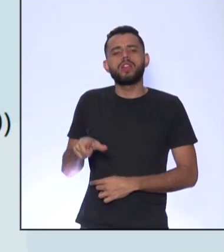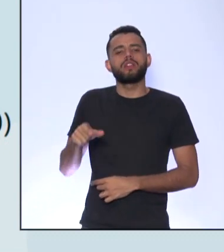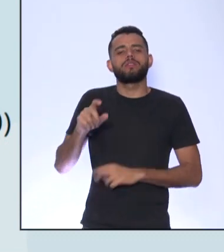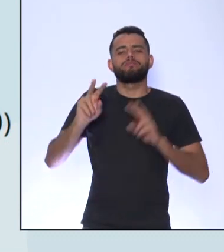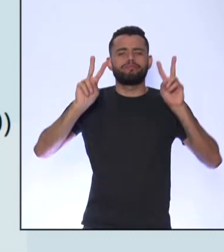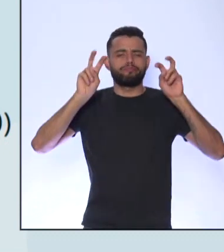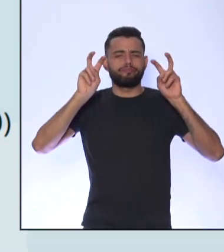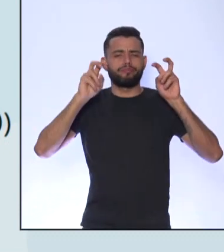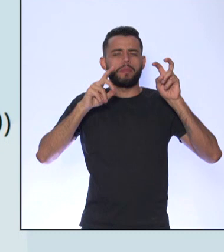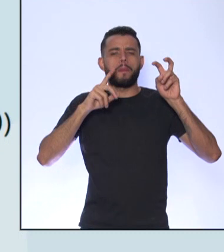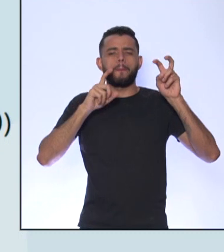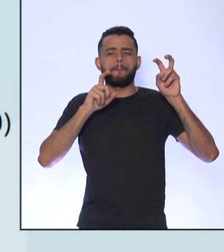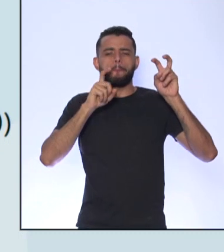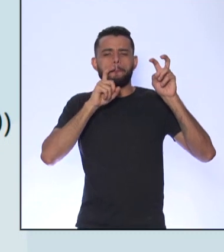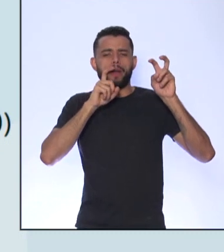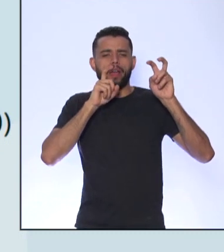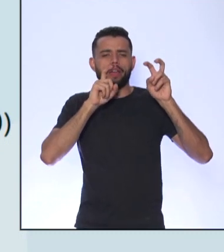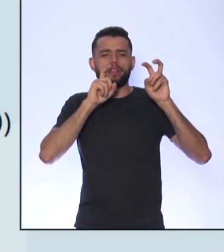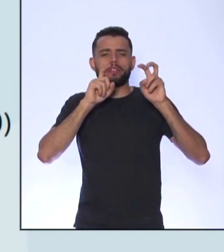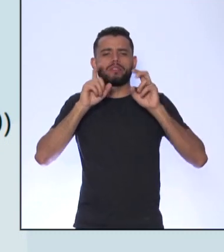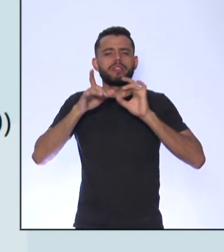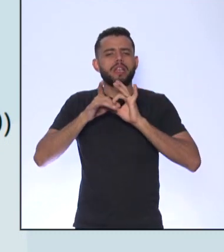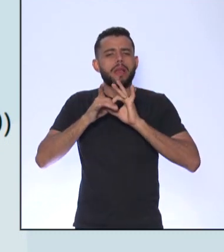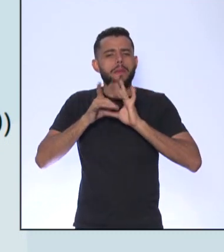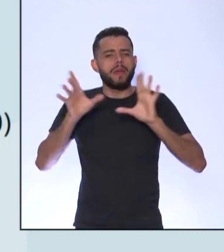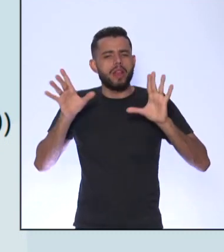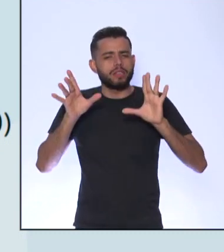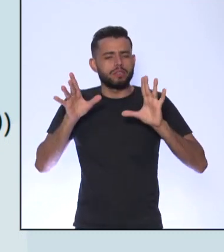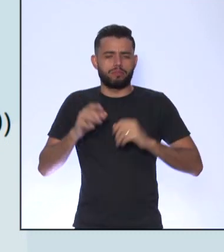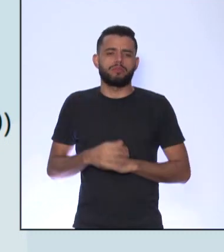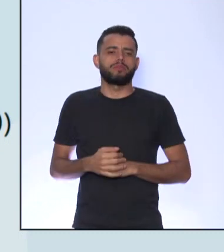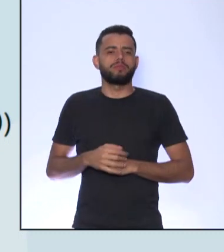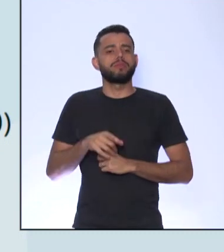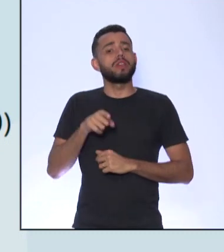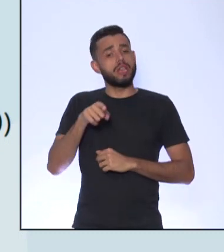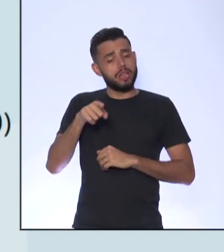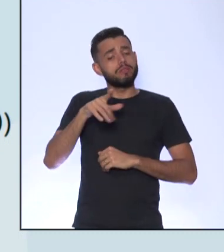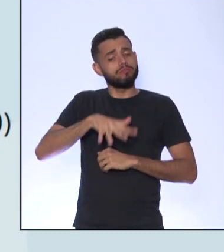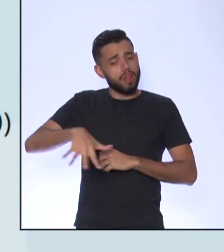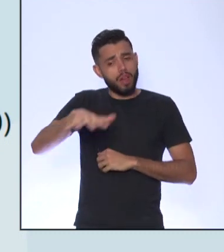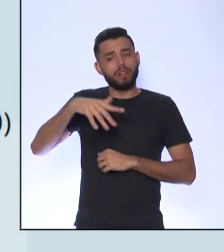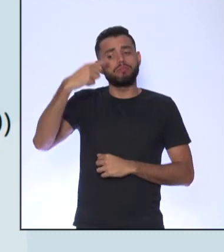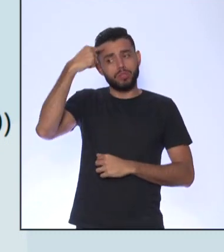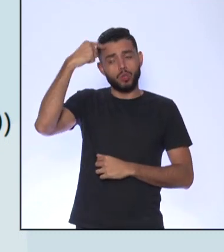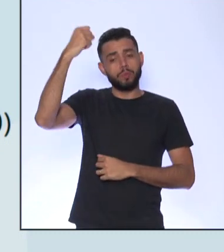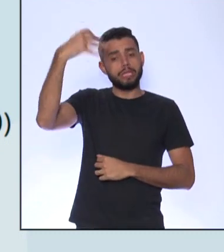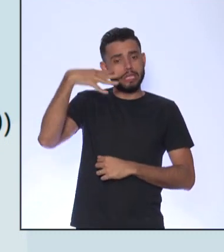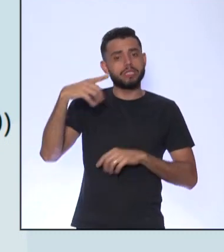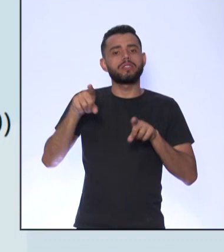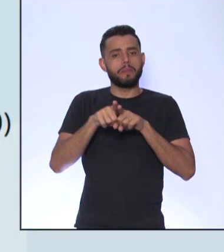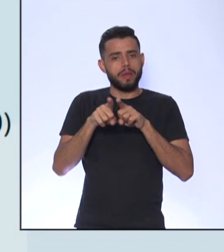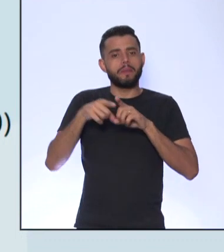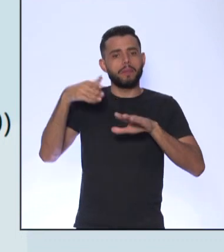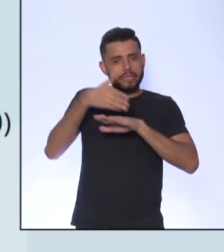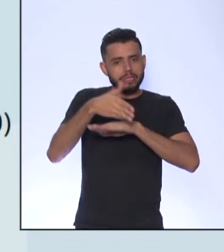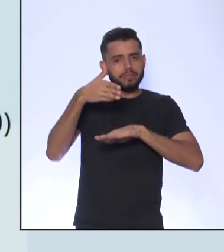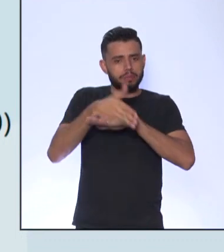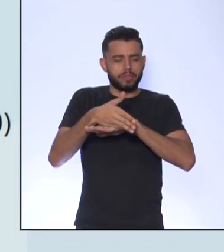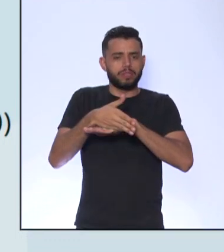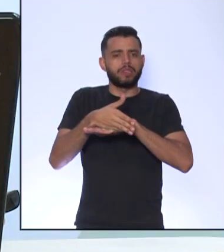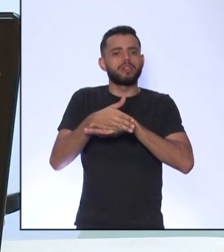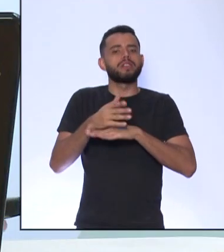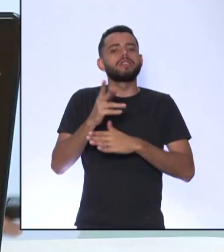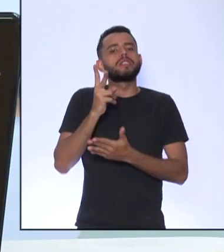Ele também É um dos iluministas Ele também Faz parte do grupo Então a gente Sempre fala muito dele